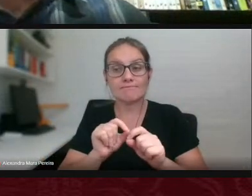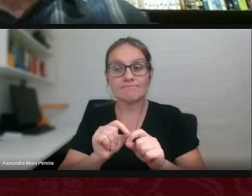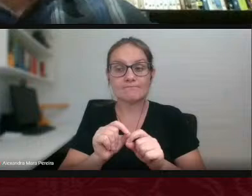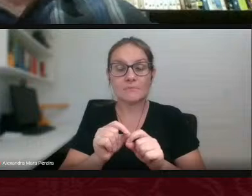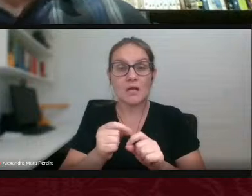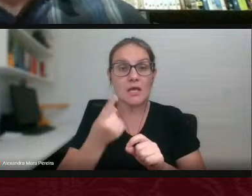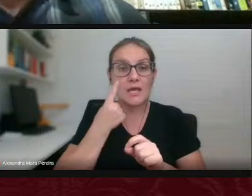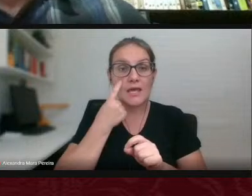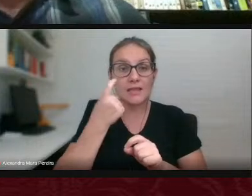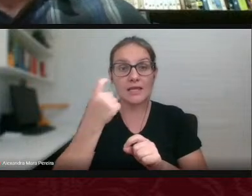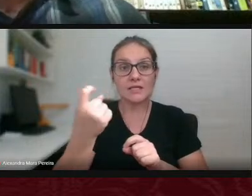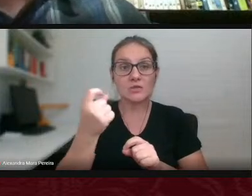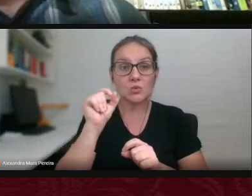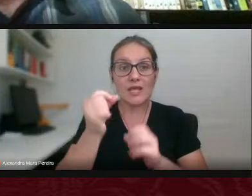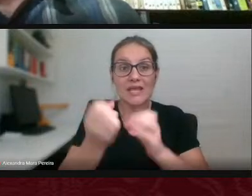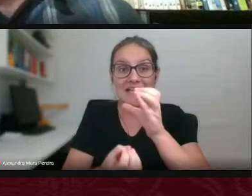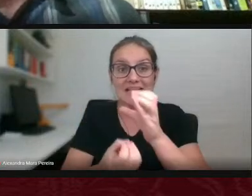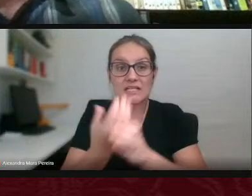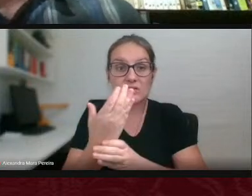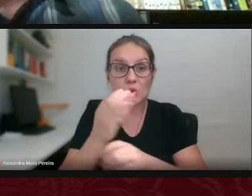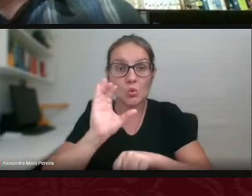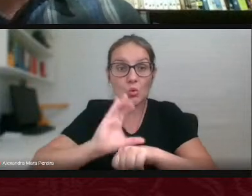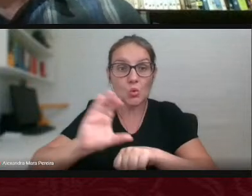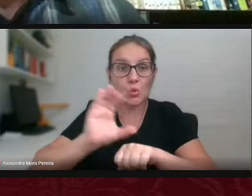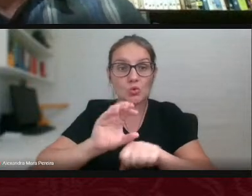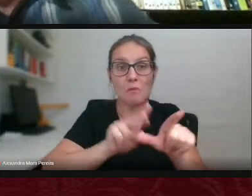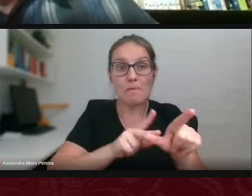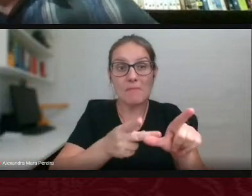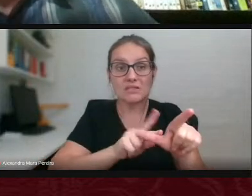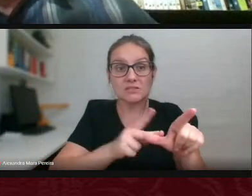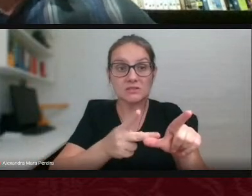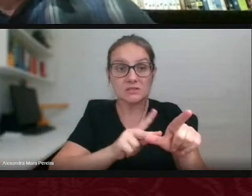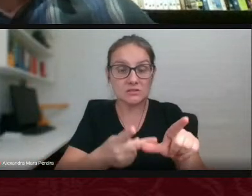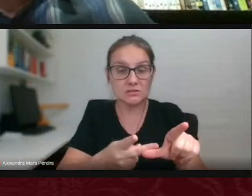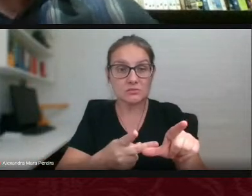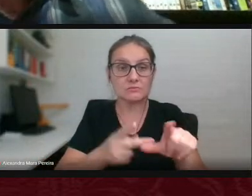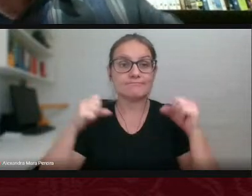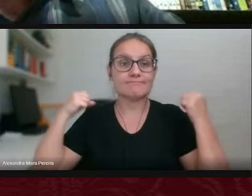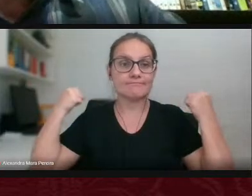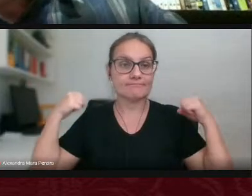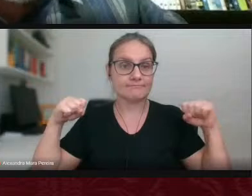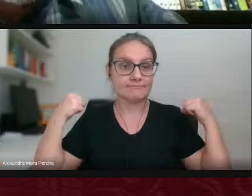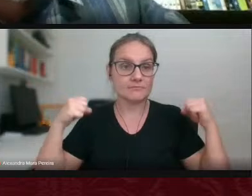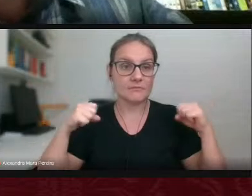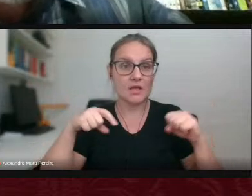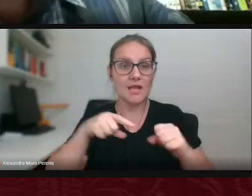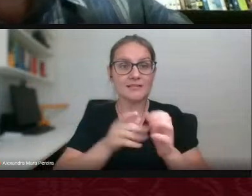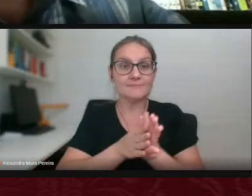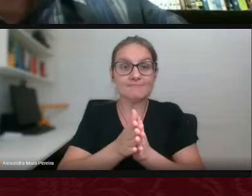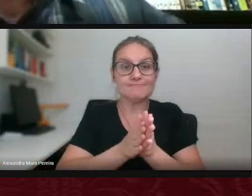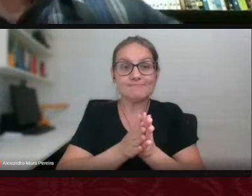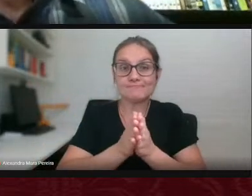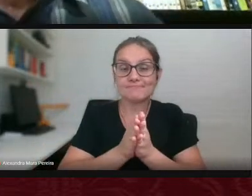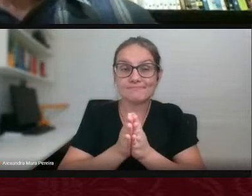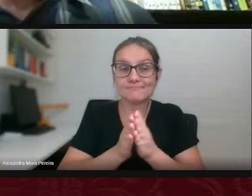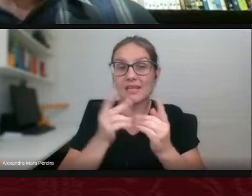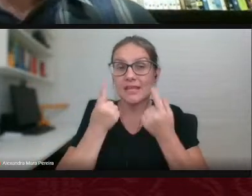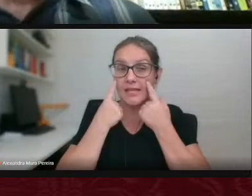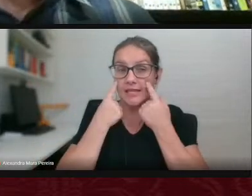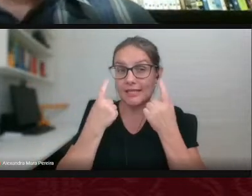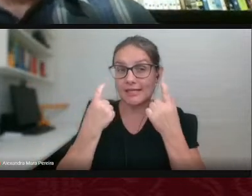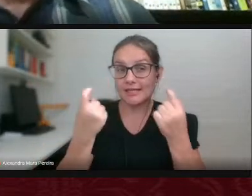do curso de bacharelado em Educação Física essa expectativa essas expectativas